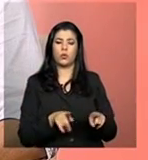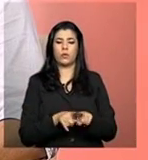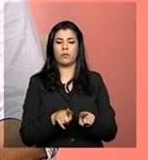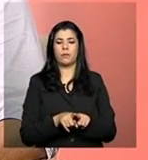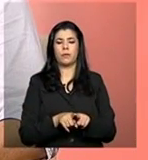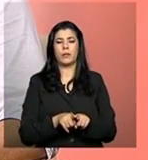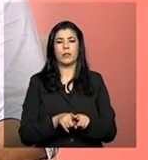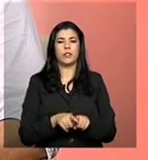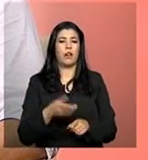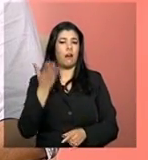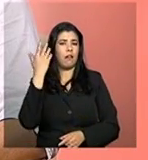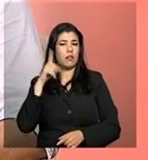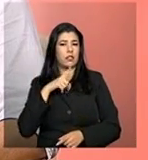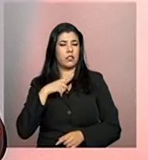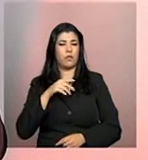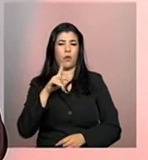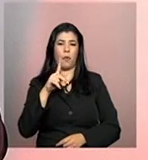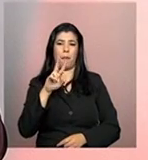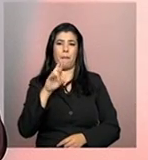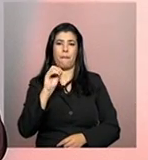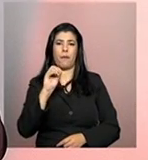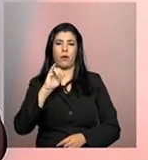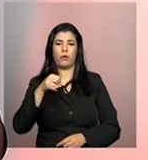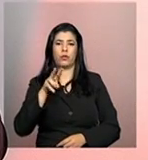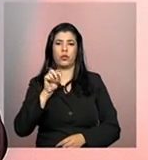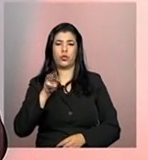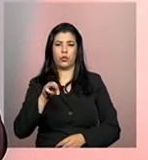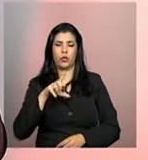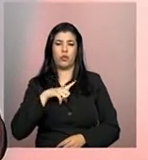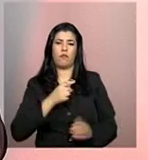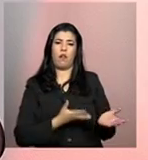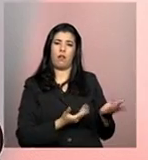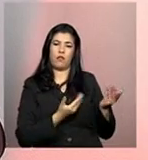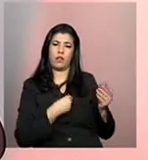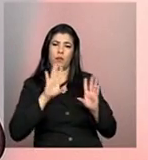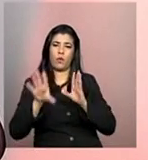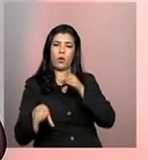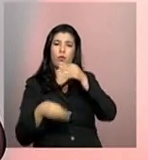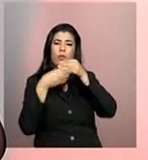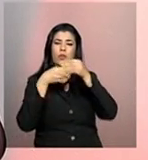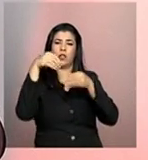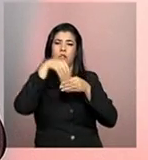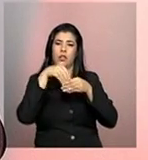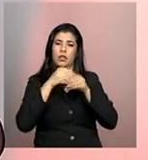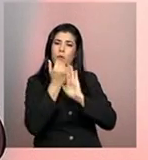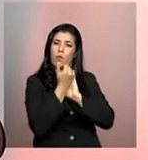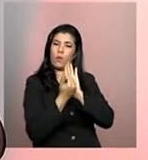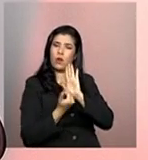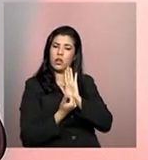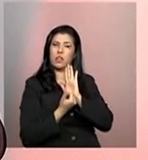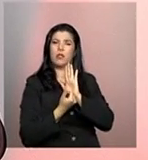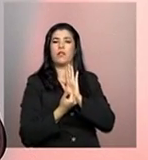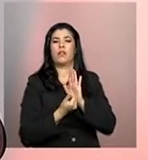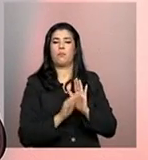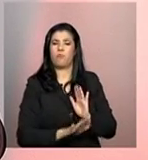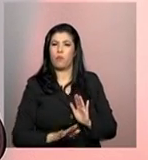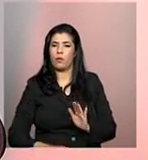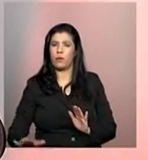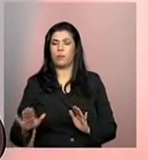Então, a gente tinha antes o pró-jovem adolescente, agora o pró-jovem foi incorporado dentro do serviço de convivência para essa faixa etária.